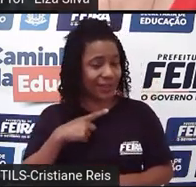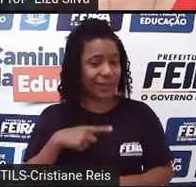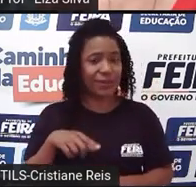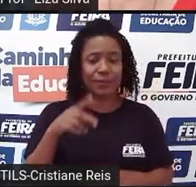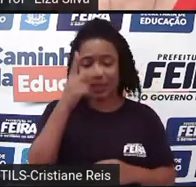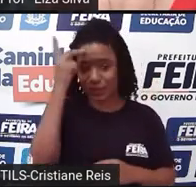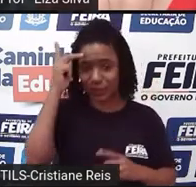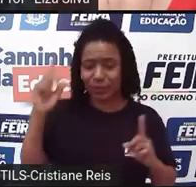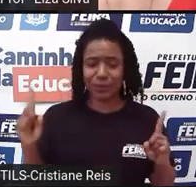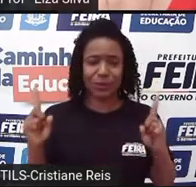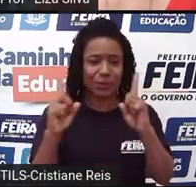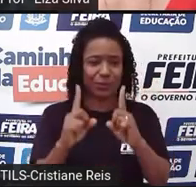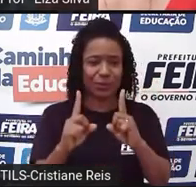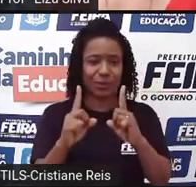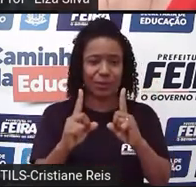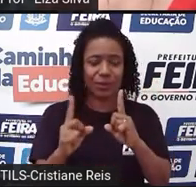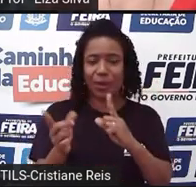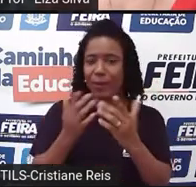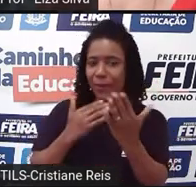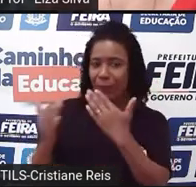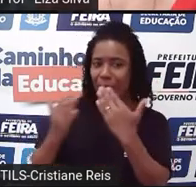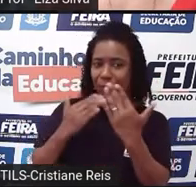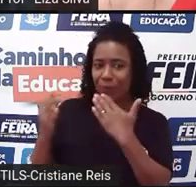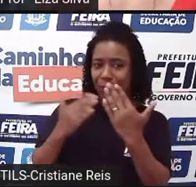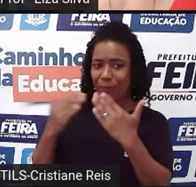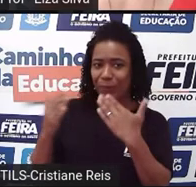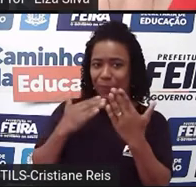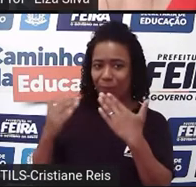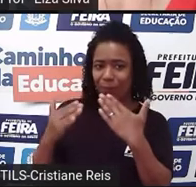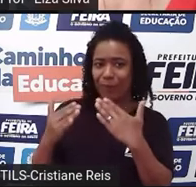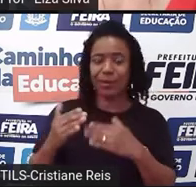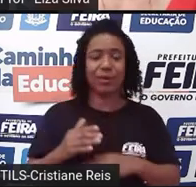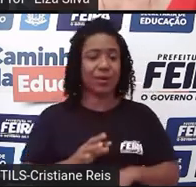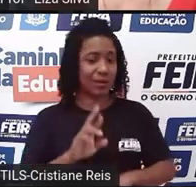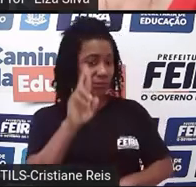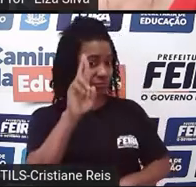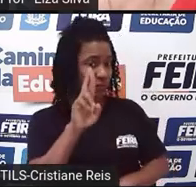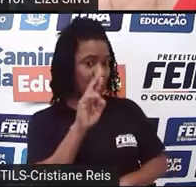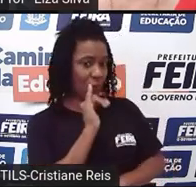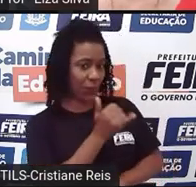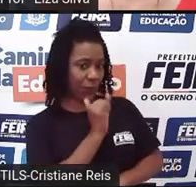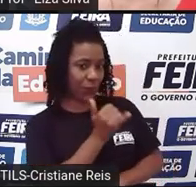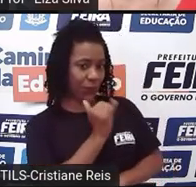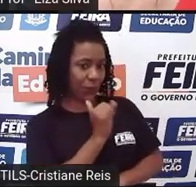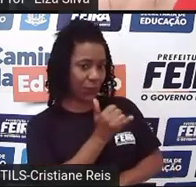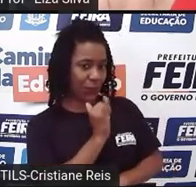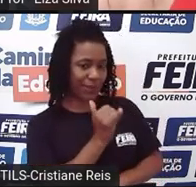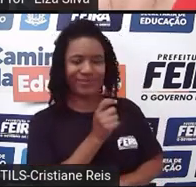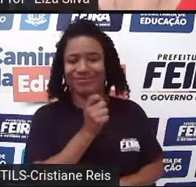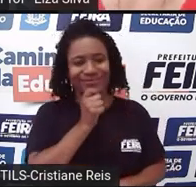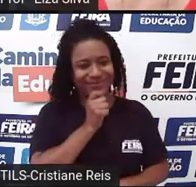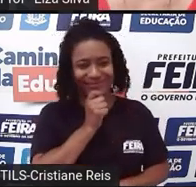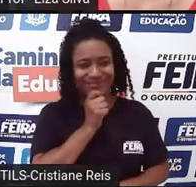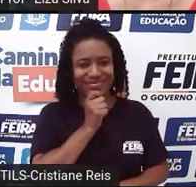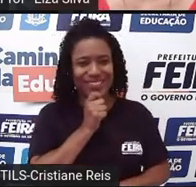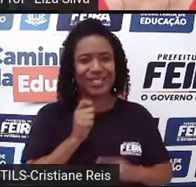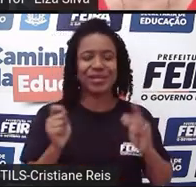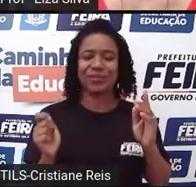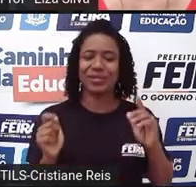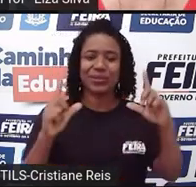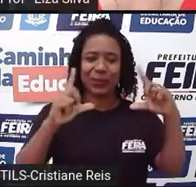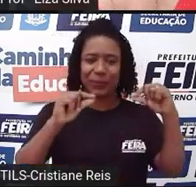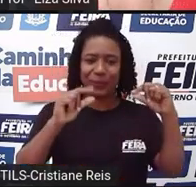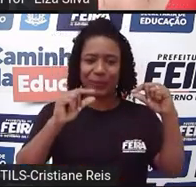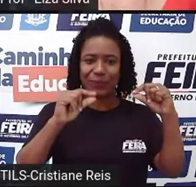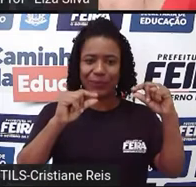personagens sem a presença do narrador. O conto, não. Você tem um narrador, que ora pode ser narrador